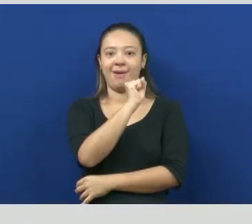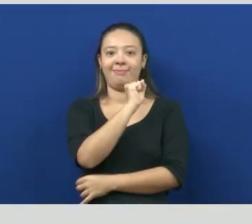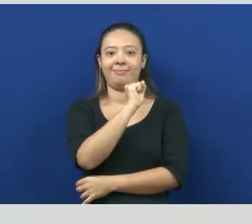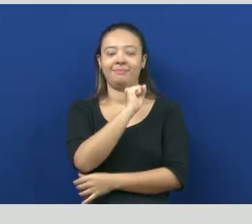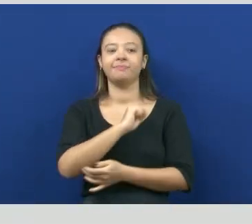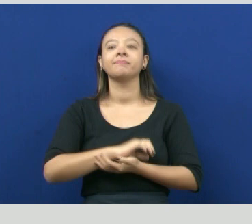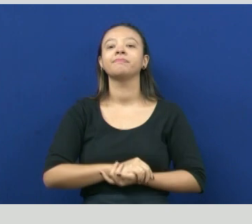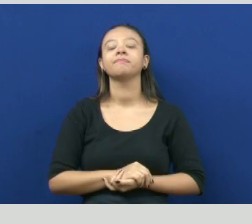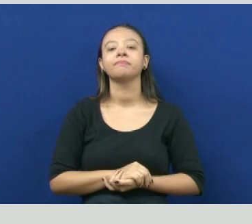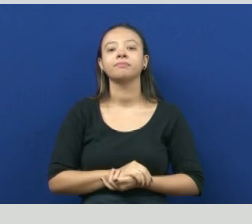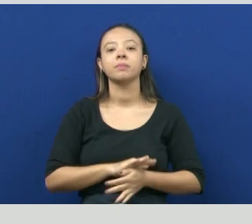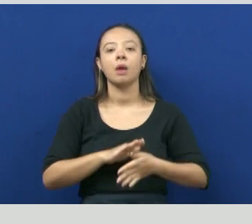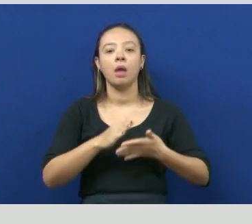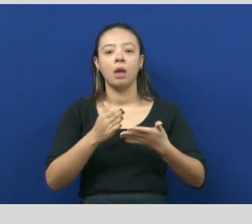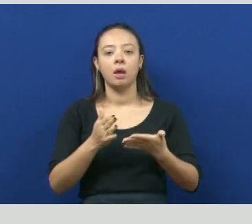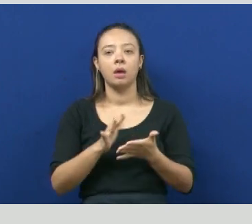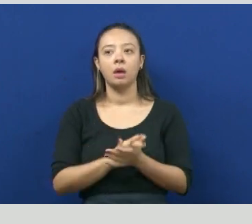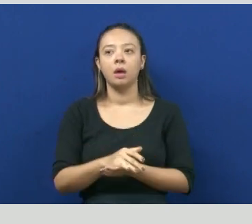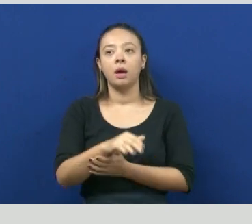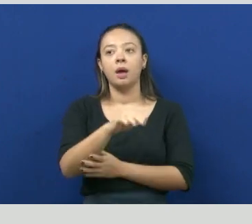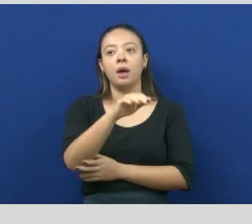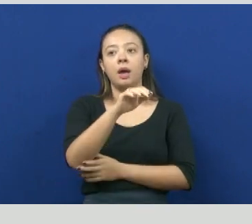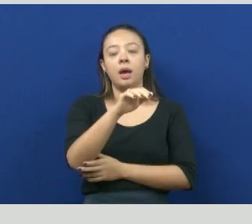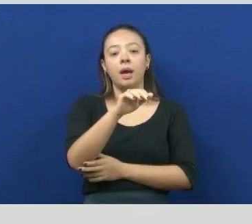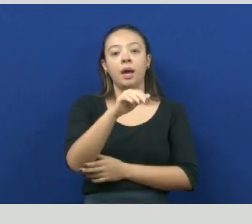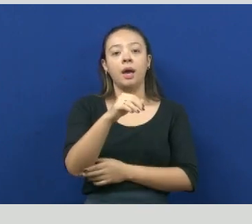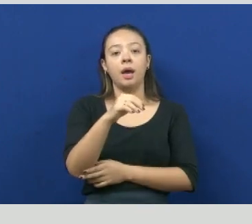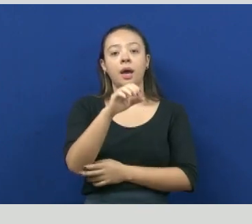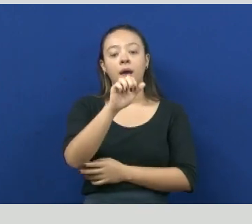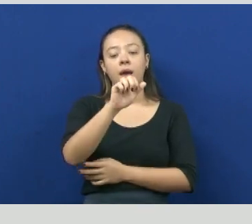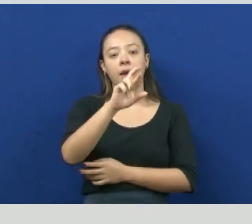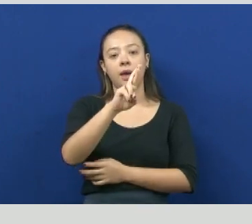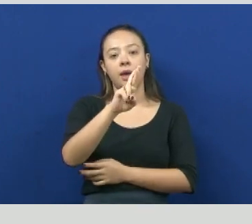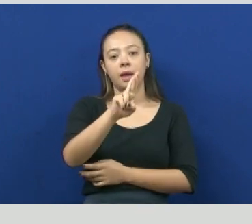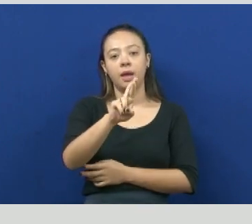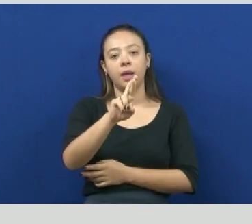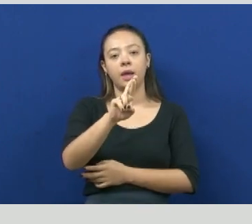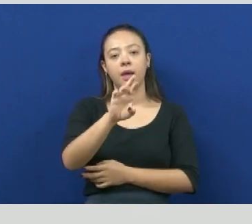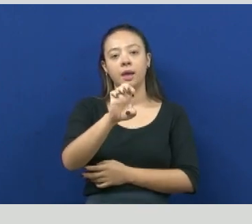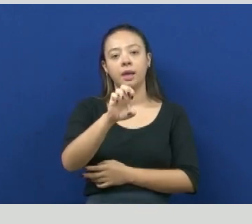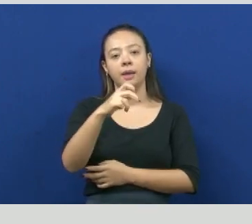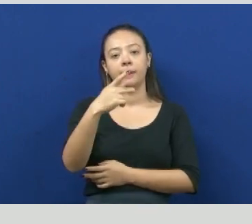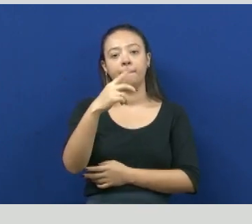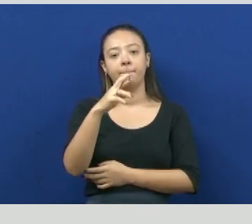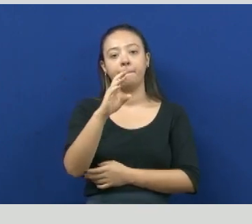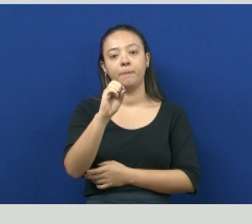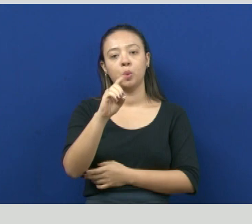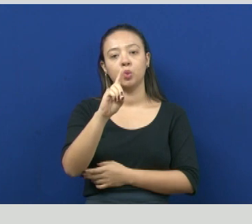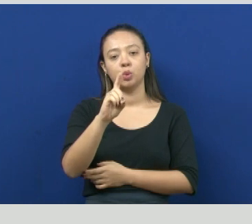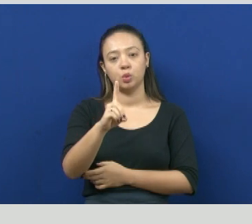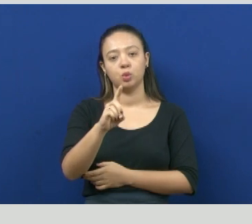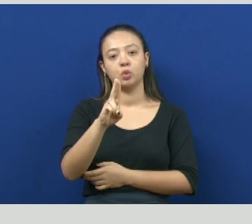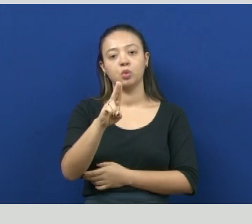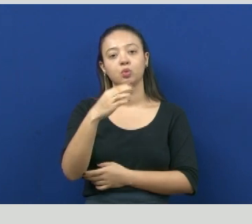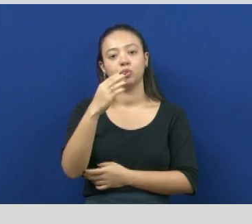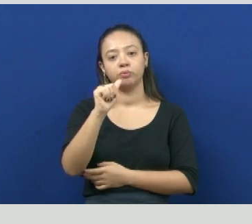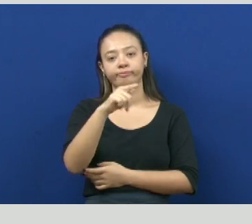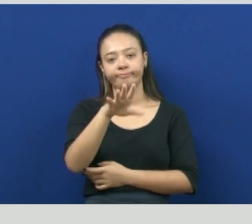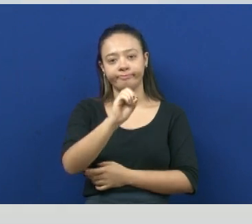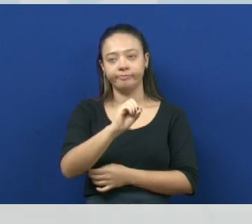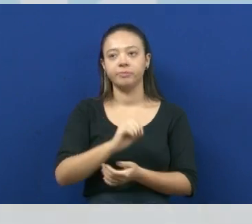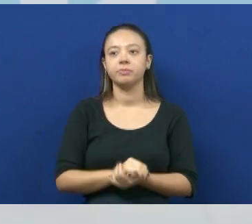A reprodução por esporulação também é um tipo de proteção da bactéria.